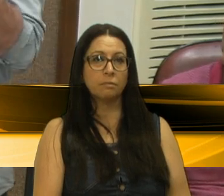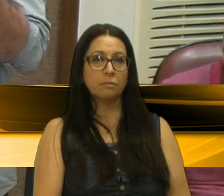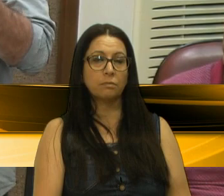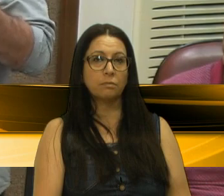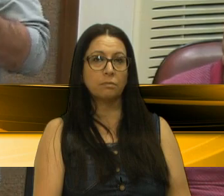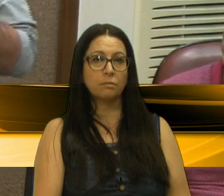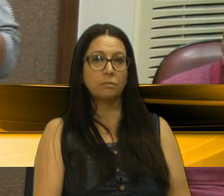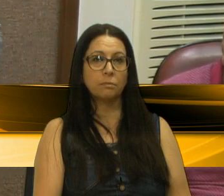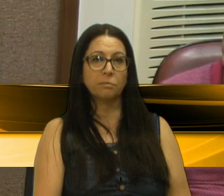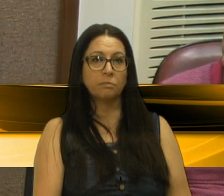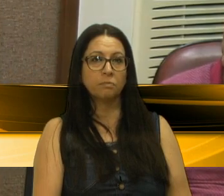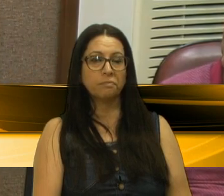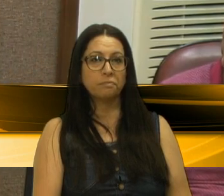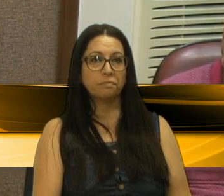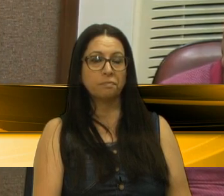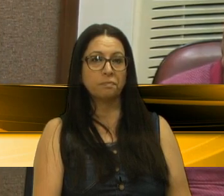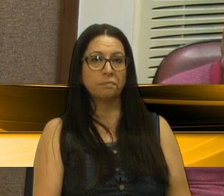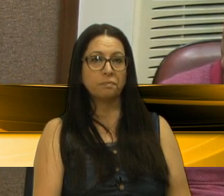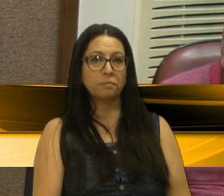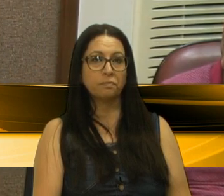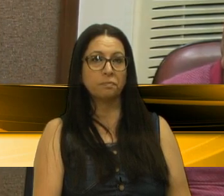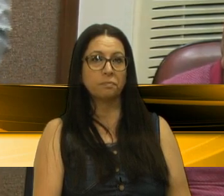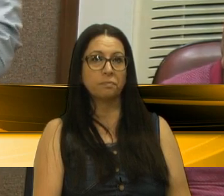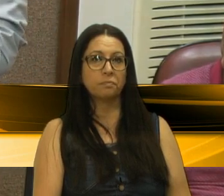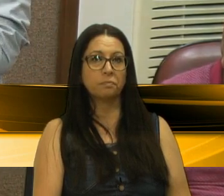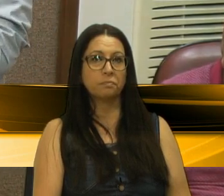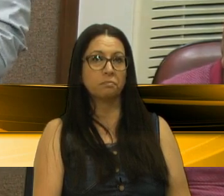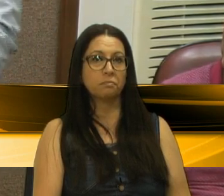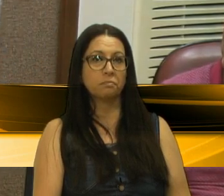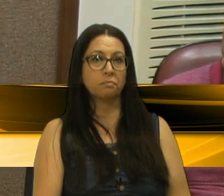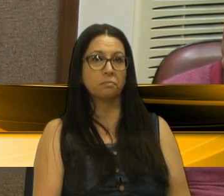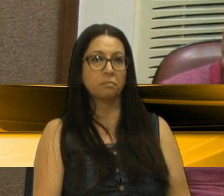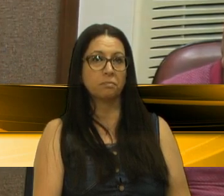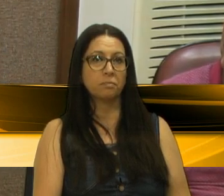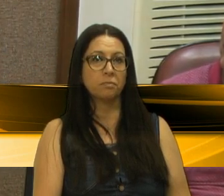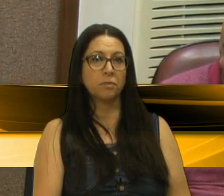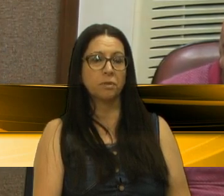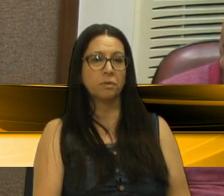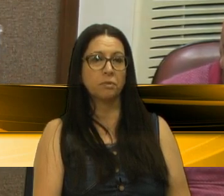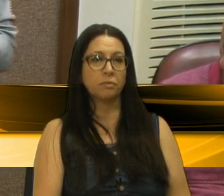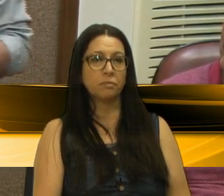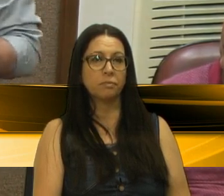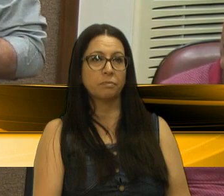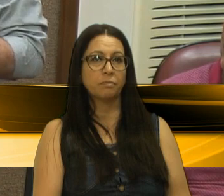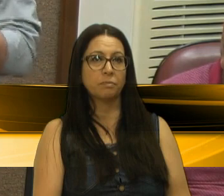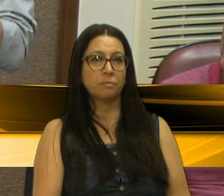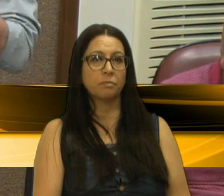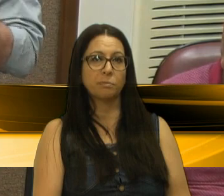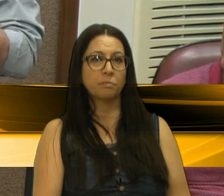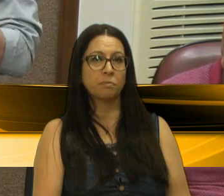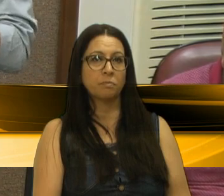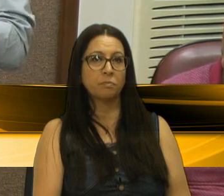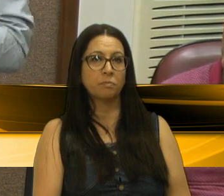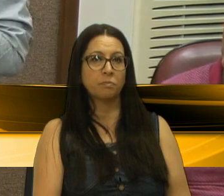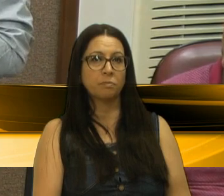como por exemplo, pedir informações, fazer compras,